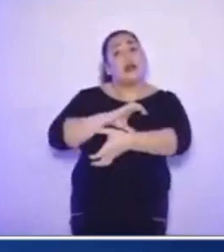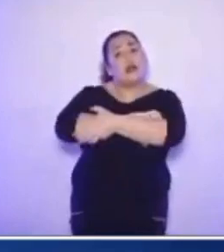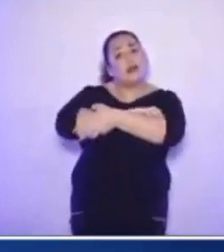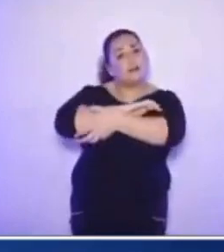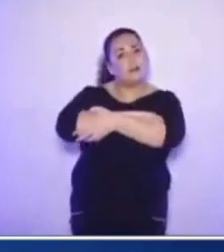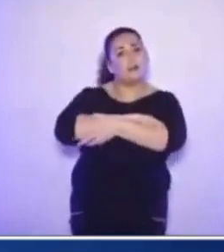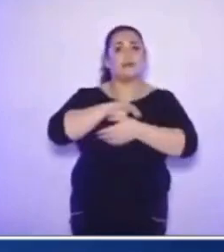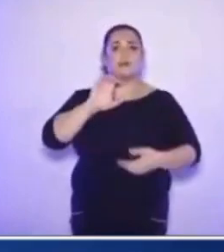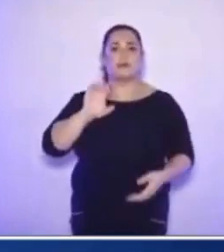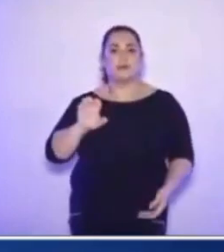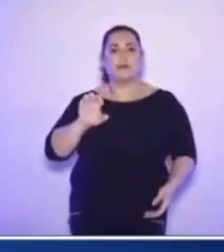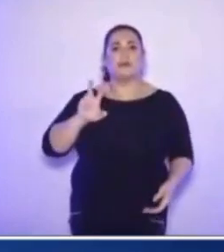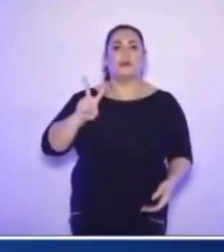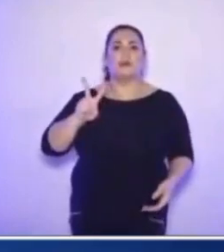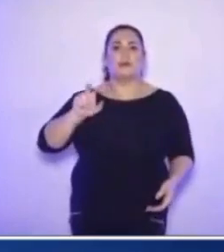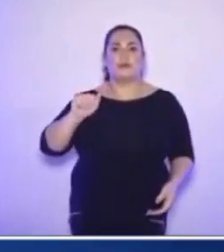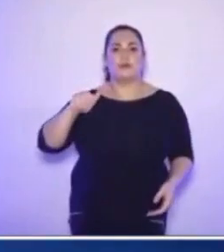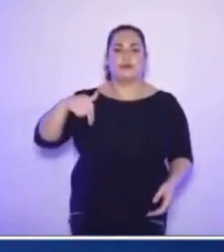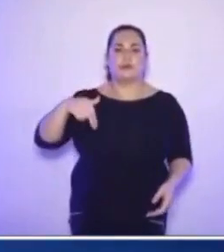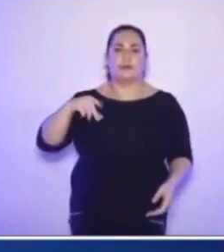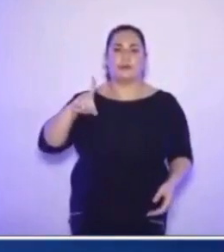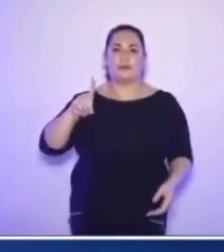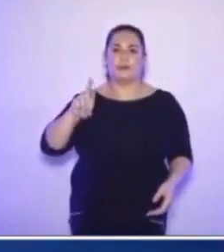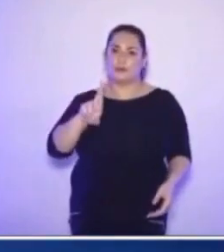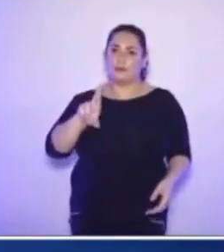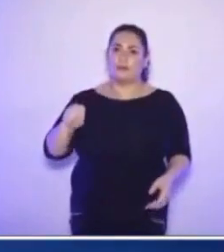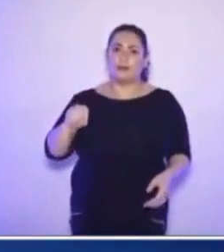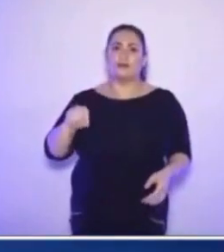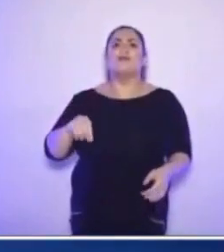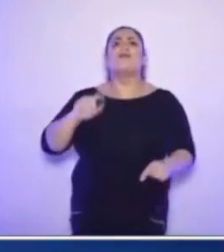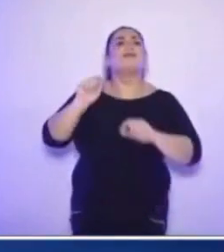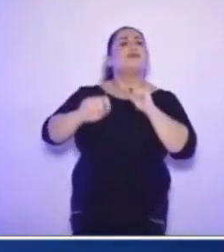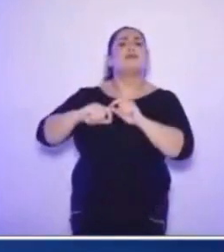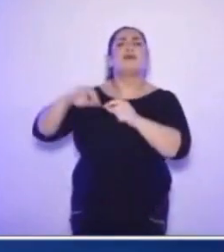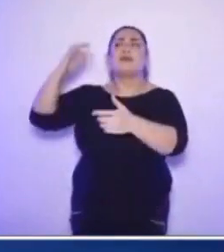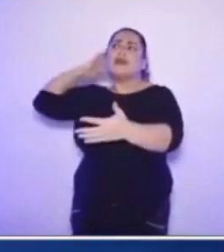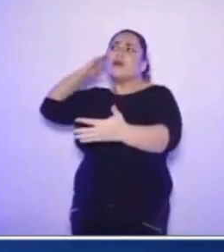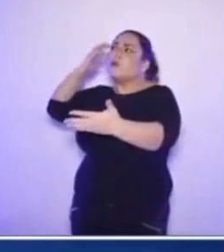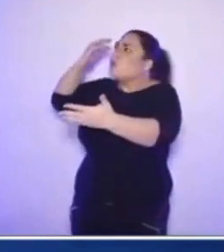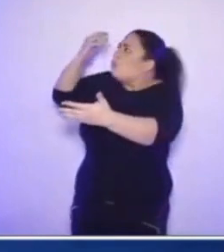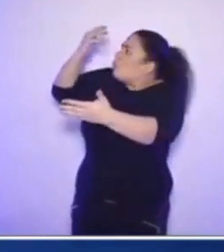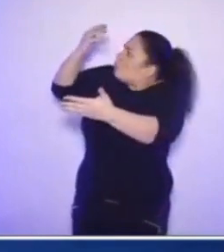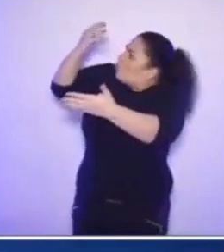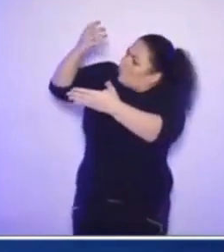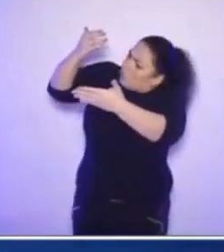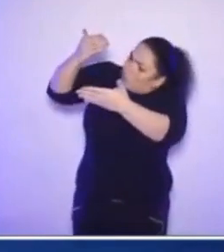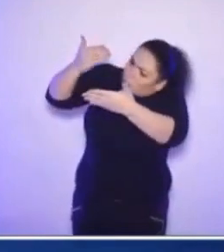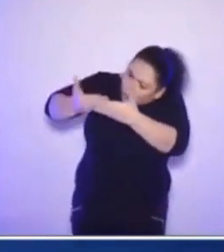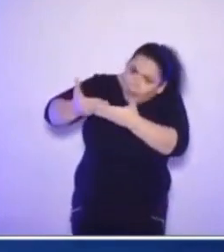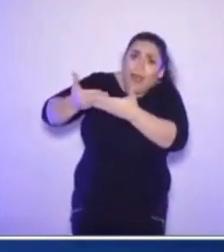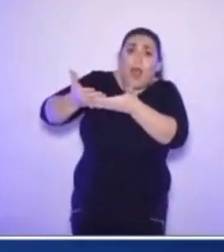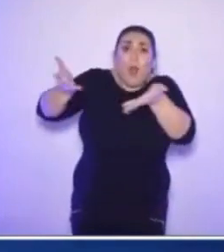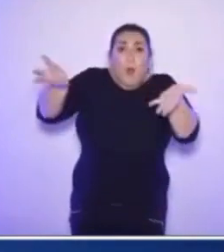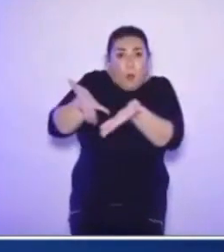Essa jornada que nos traz para esse momento em que vemos esses dois jovens, Lucas,